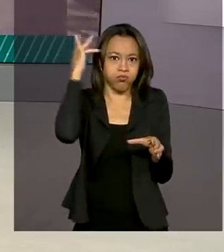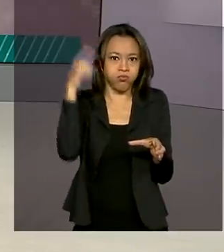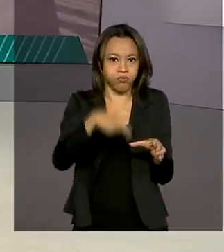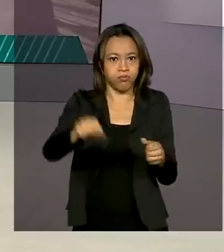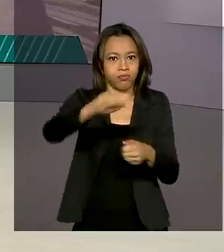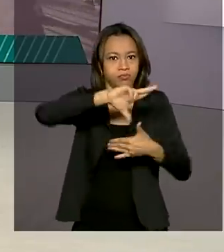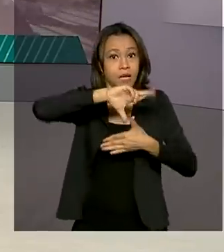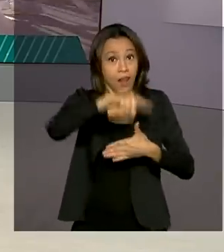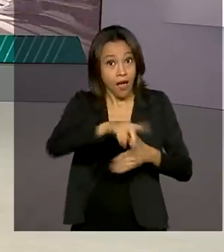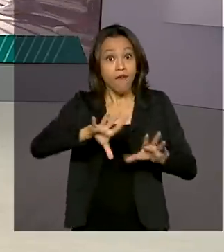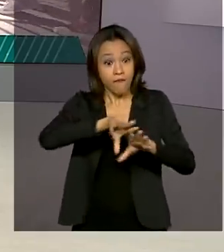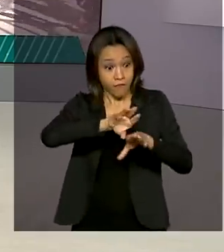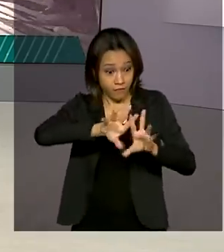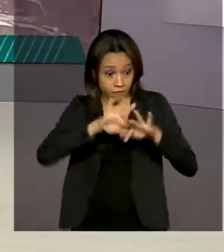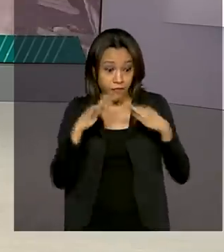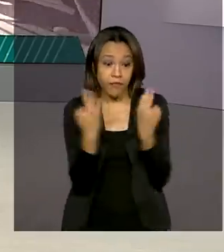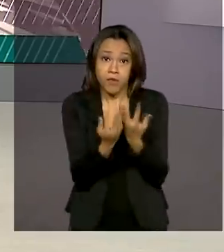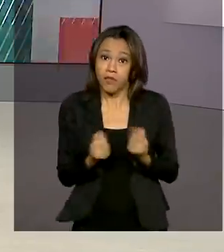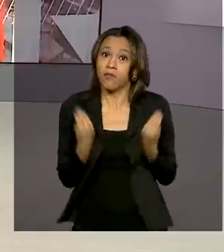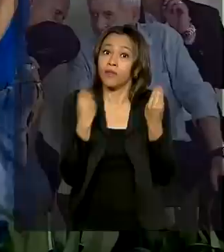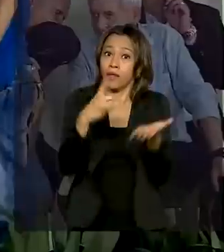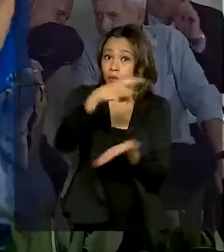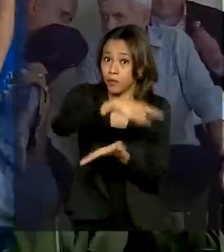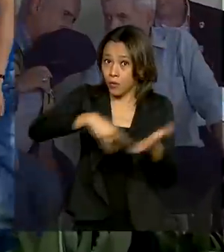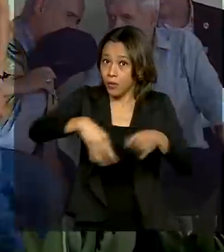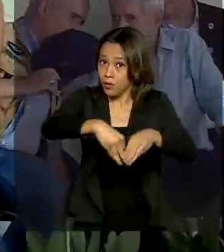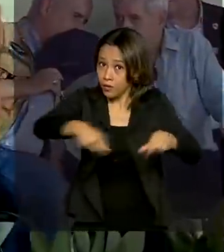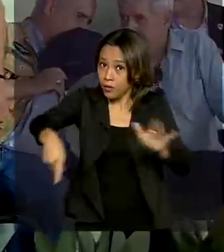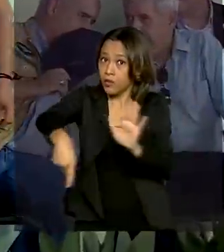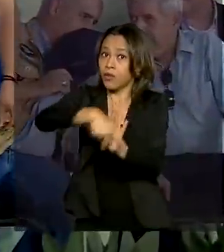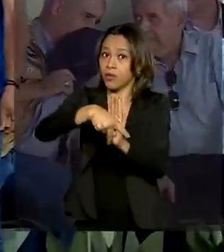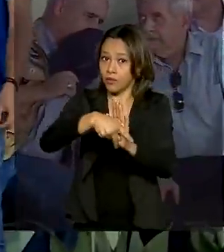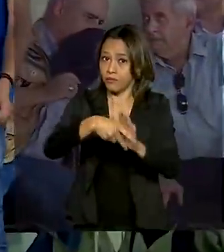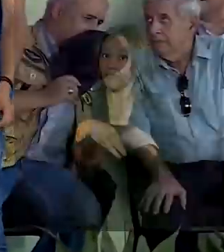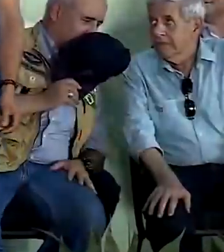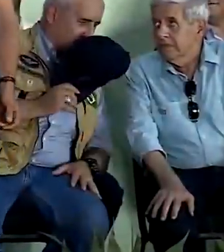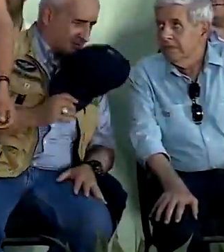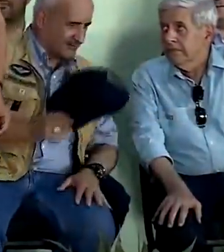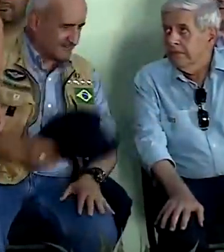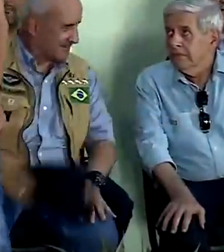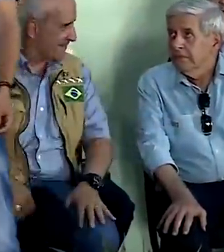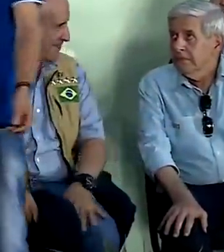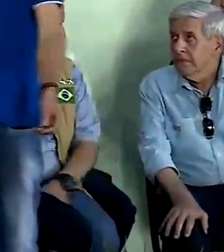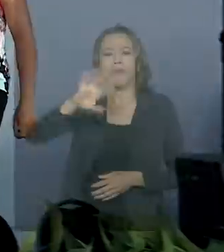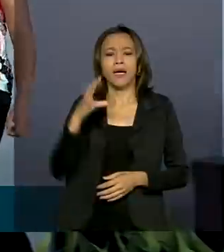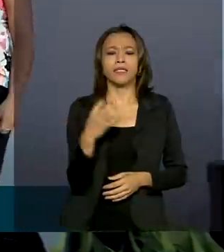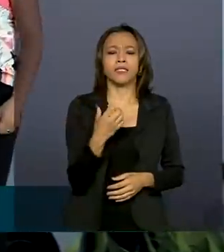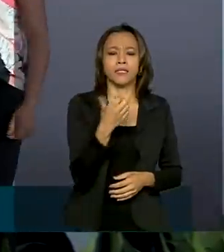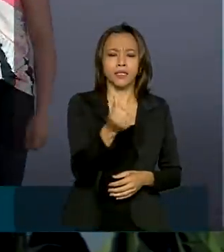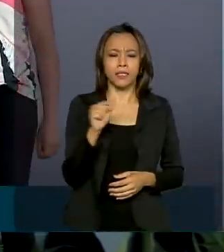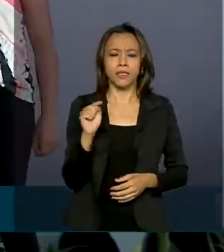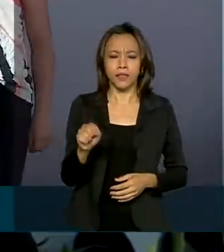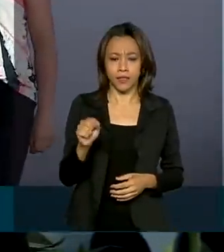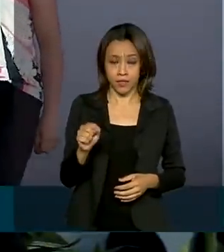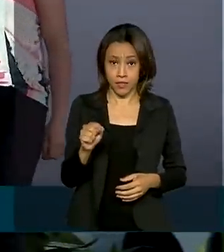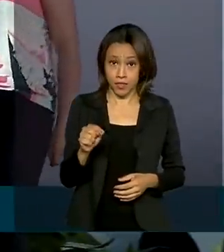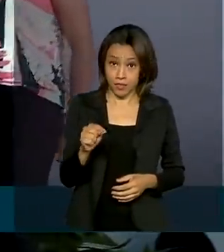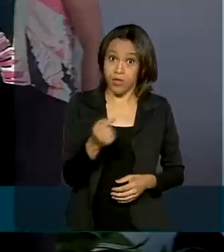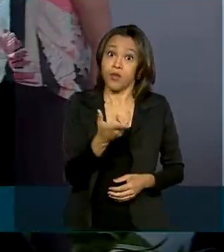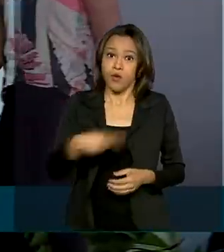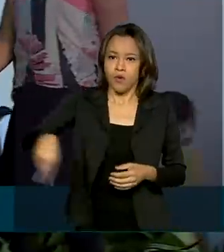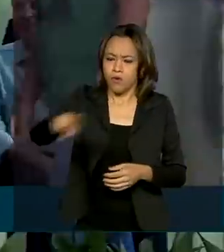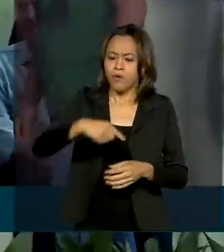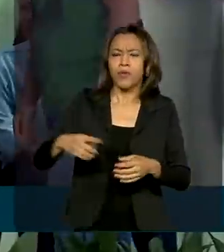receberam os títulos definitivos da terra. Mais de 1.600 famílias de agricultores que vivem em 32